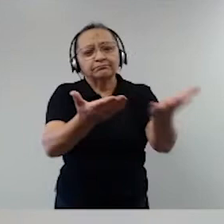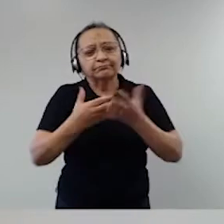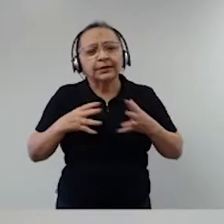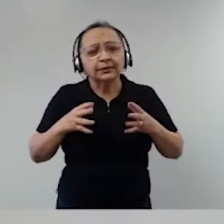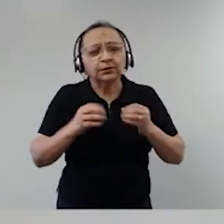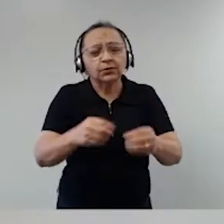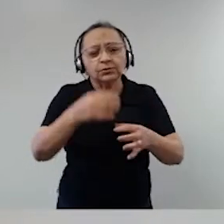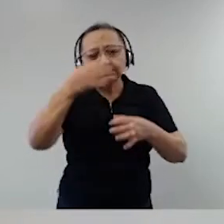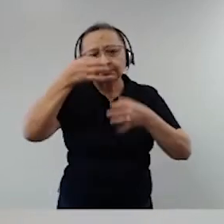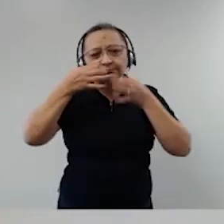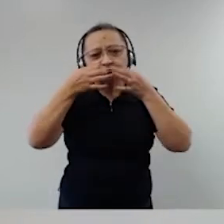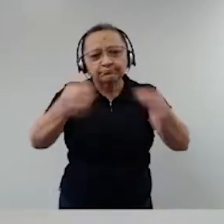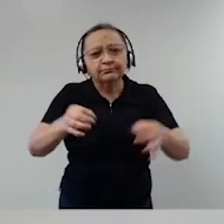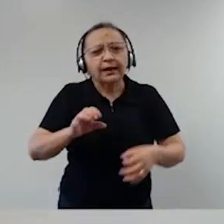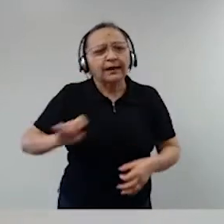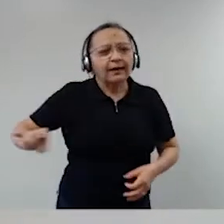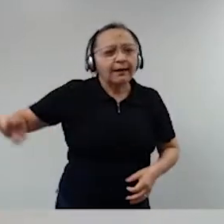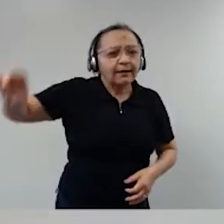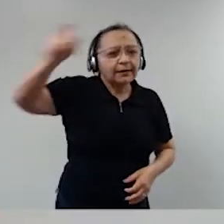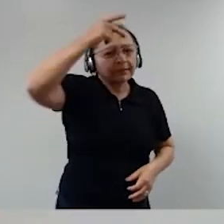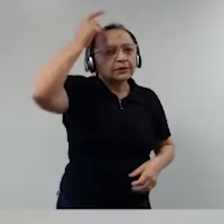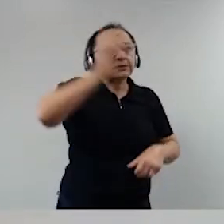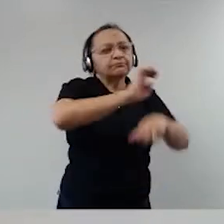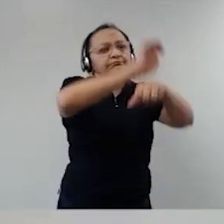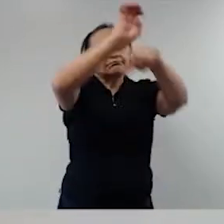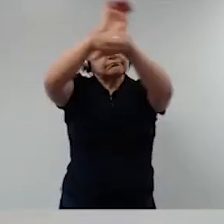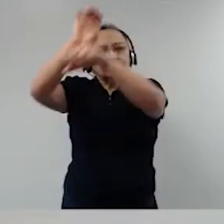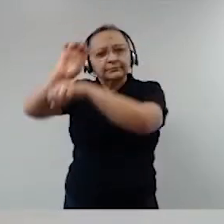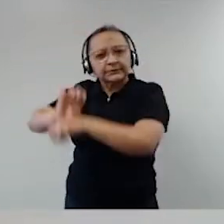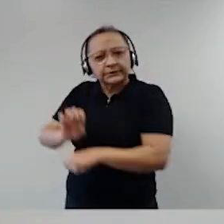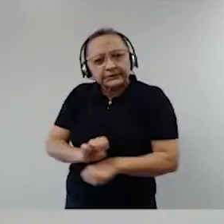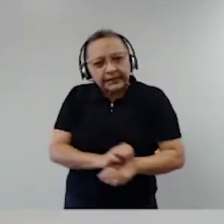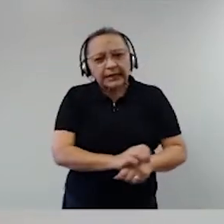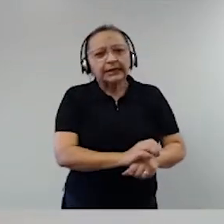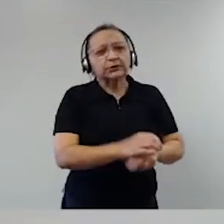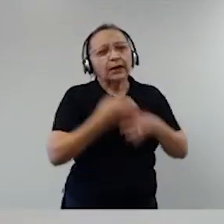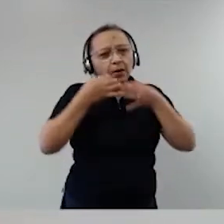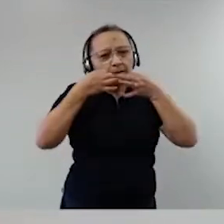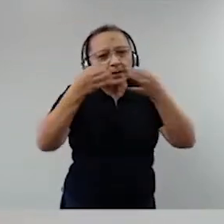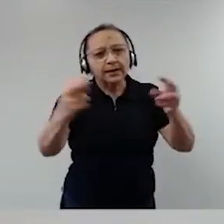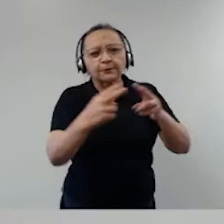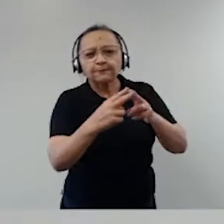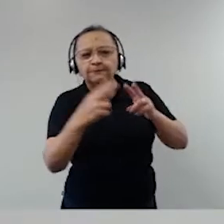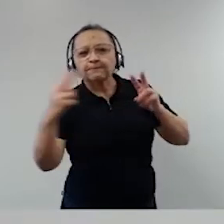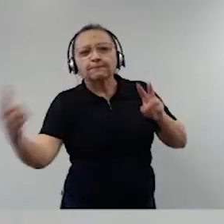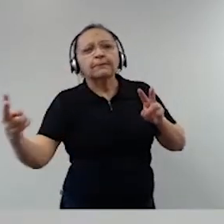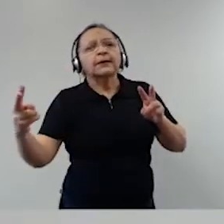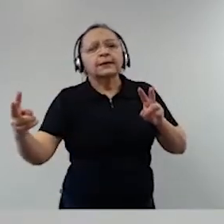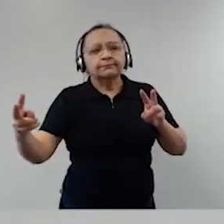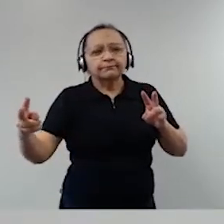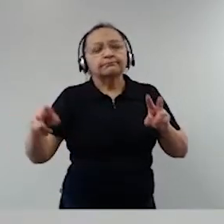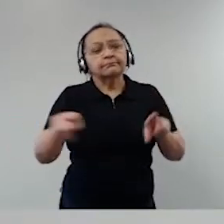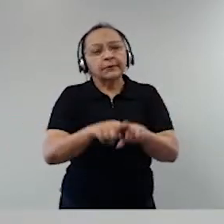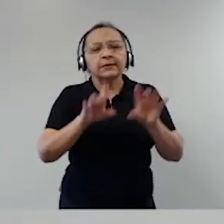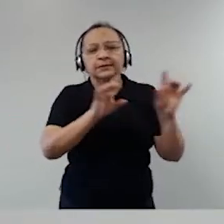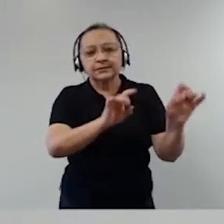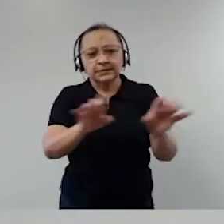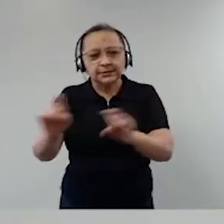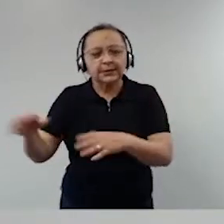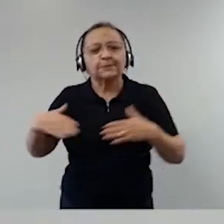cada um da sua cidade, cada um do seu estado, de forma virtual, que nos acompanham. Em especial também,